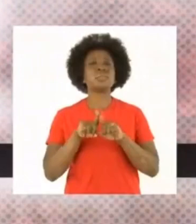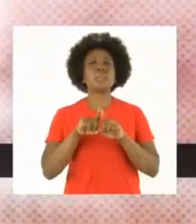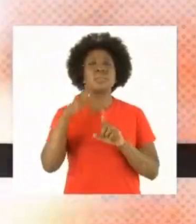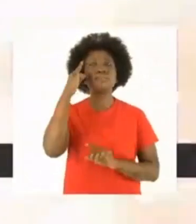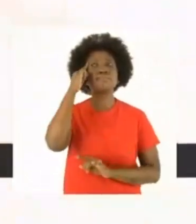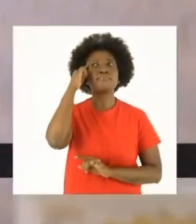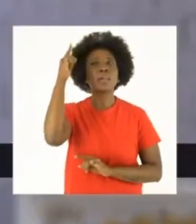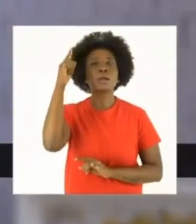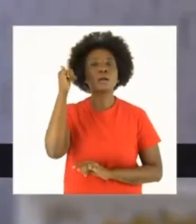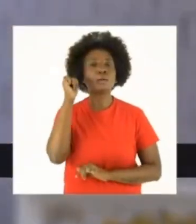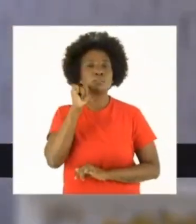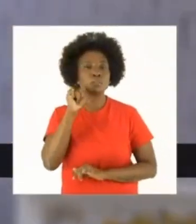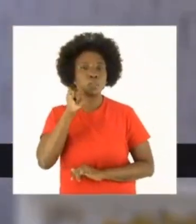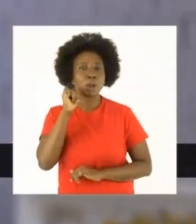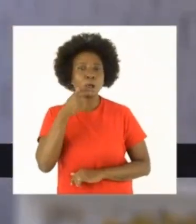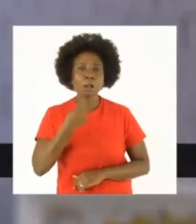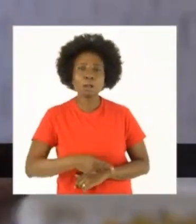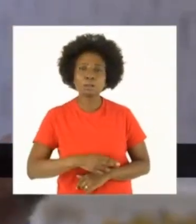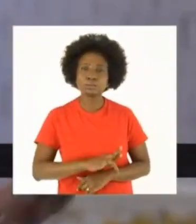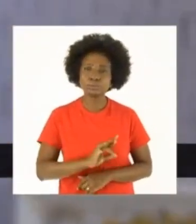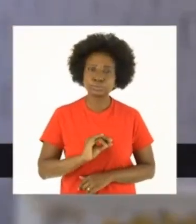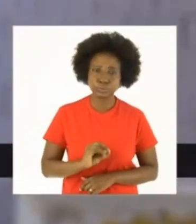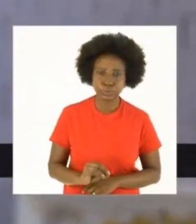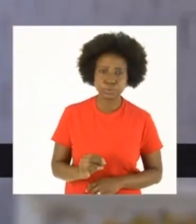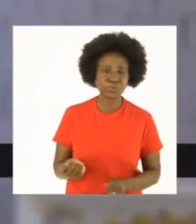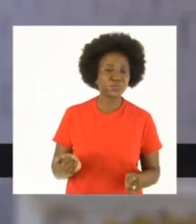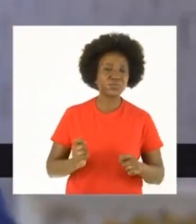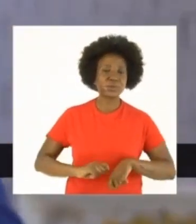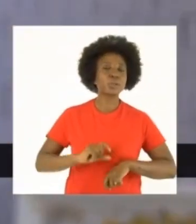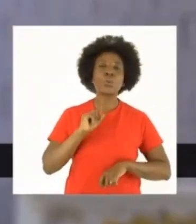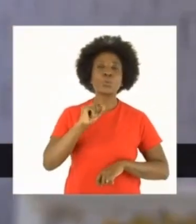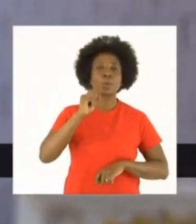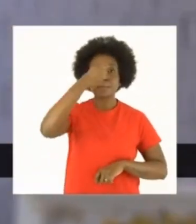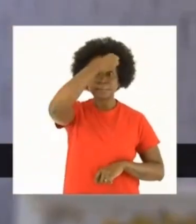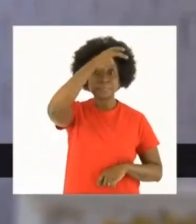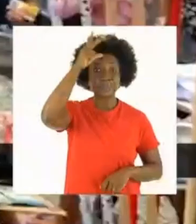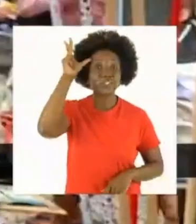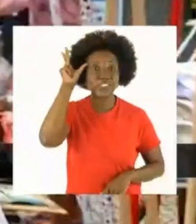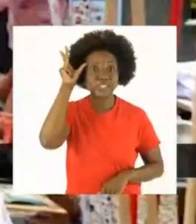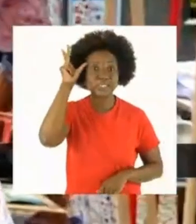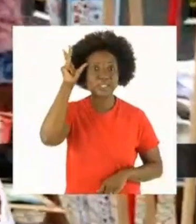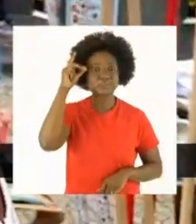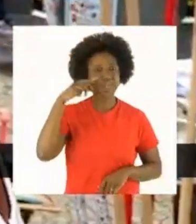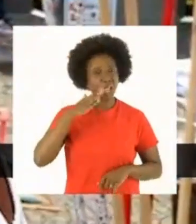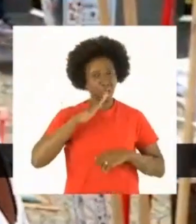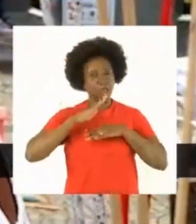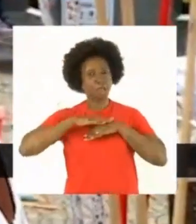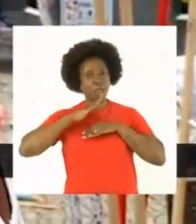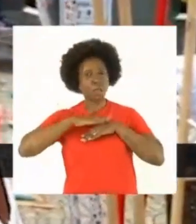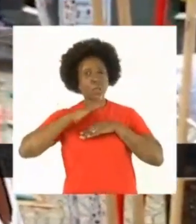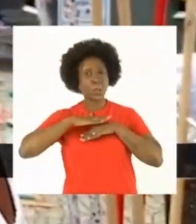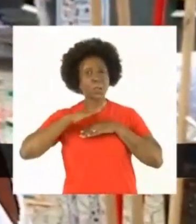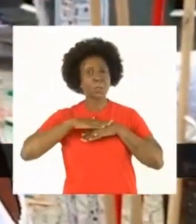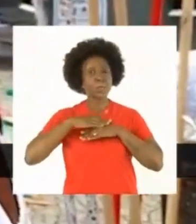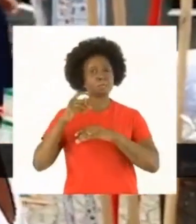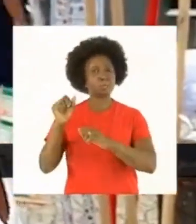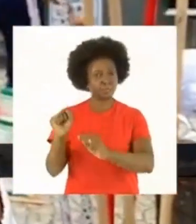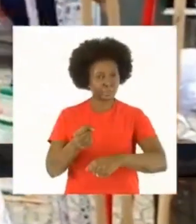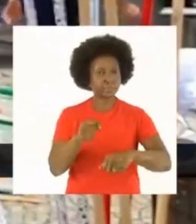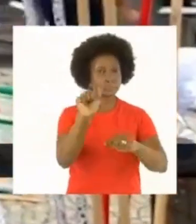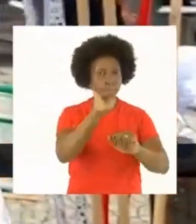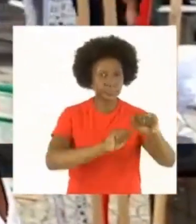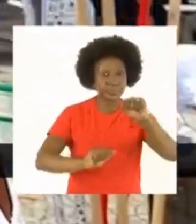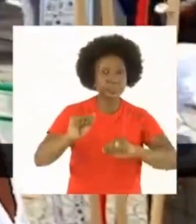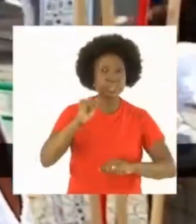E também pensando nessas mulheres aqui do Rio de Janeiro Que eu quero ser prefeito Sou doméstica e sei que ela